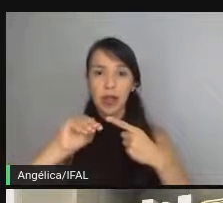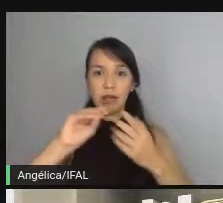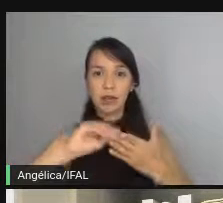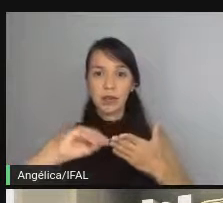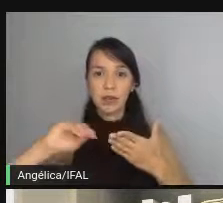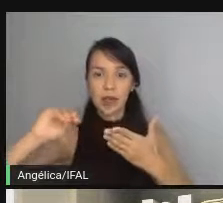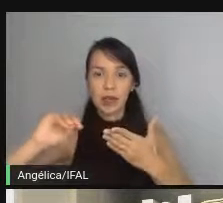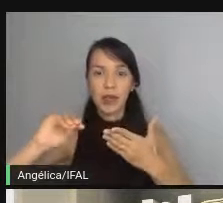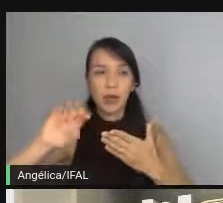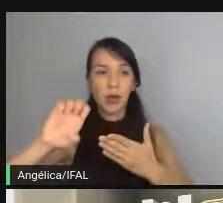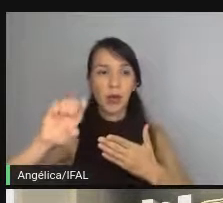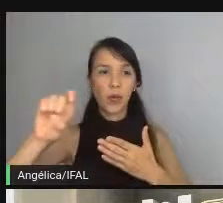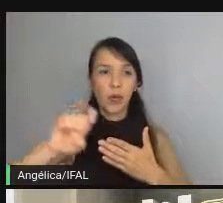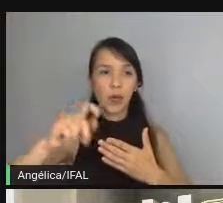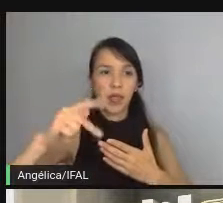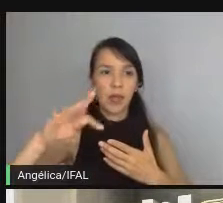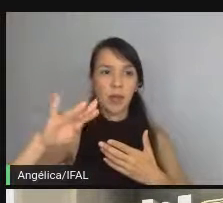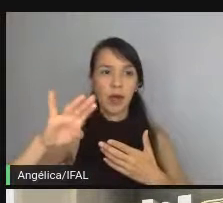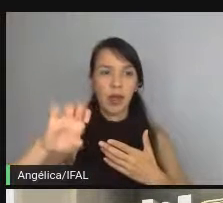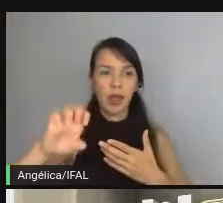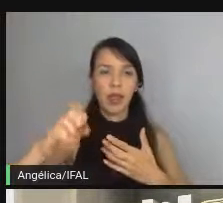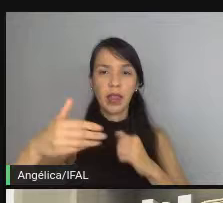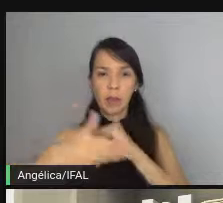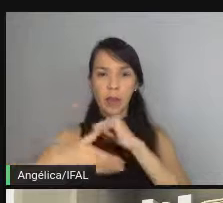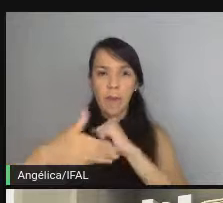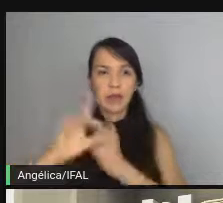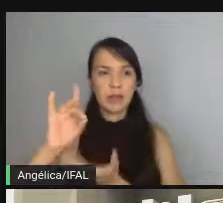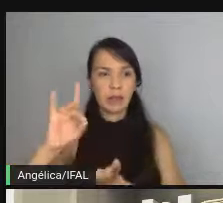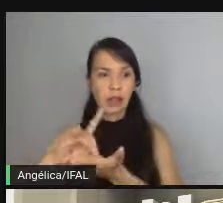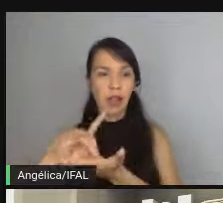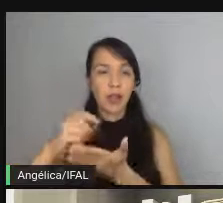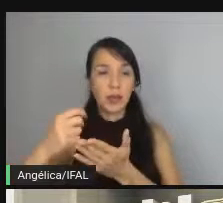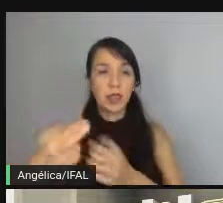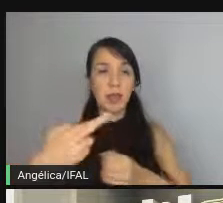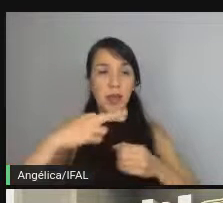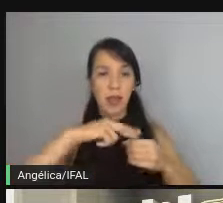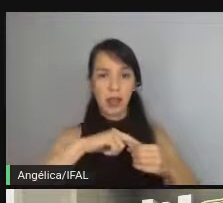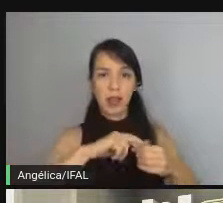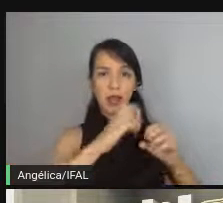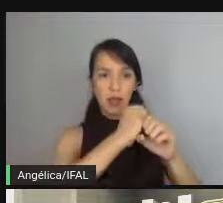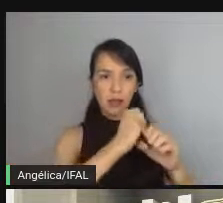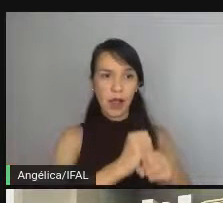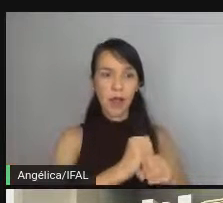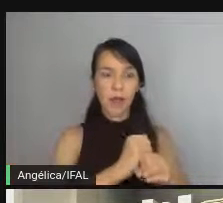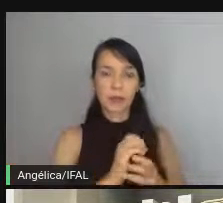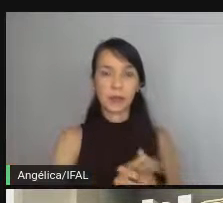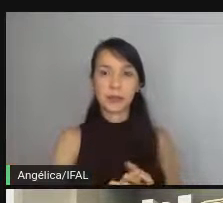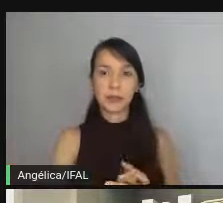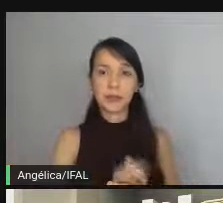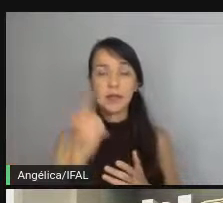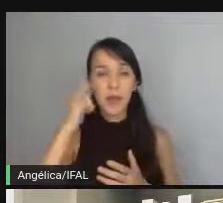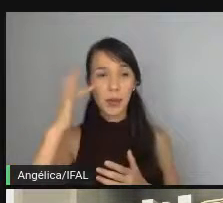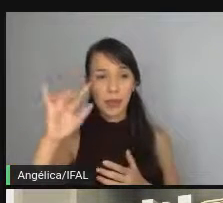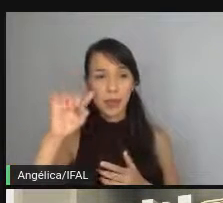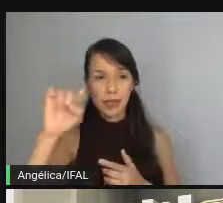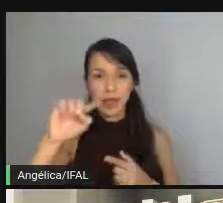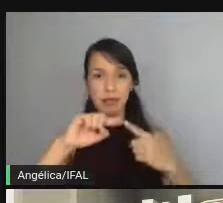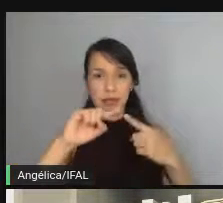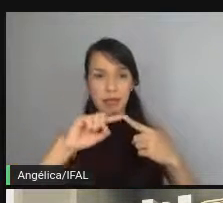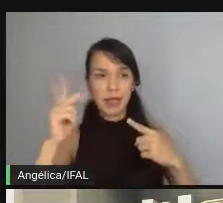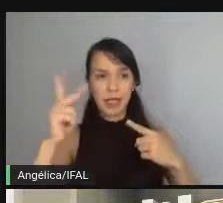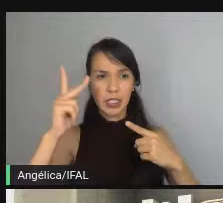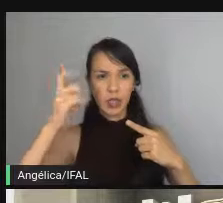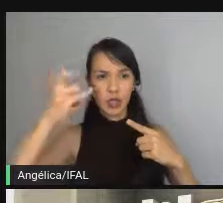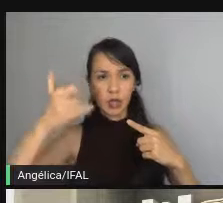um expoente e uma base válida ele tem que retornar o valor calculado então pensando nessa história